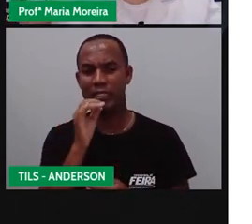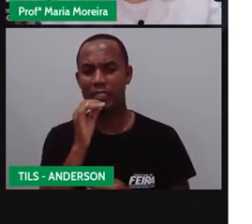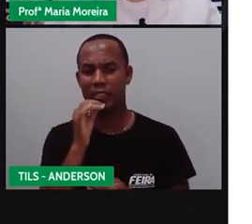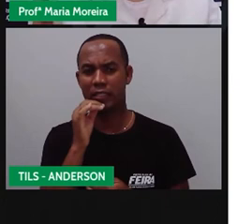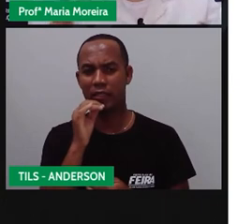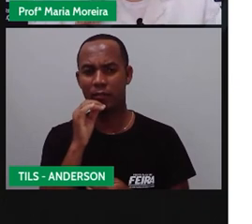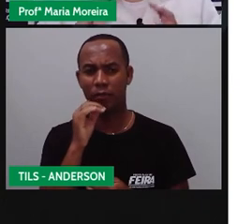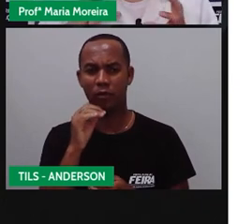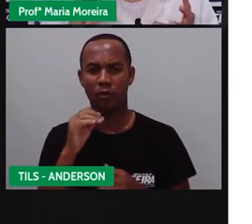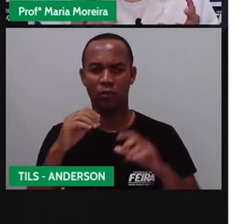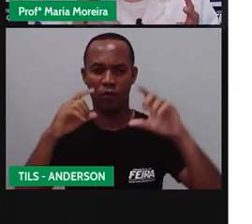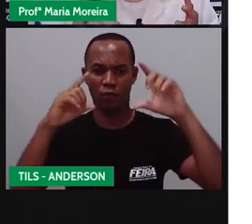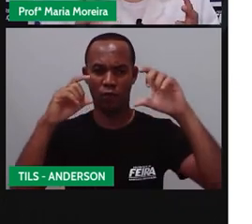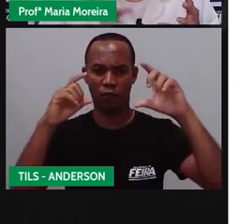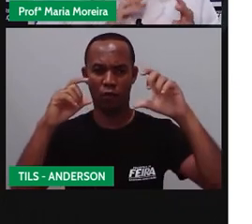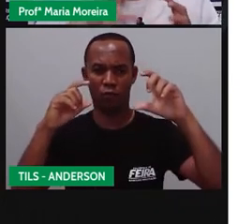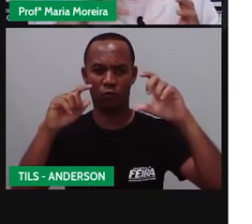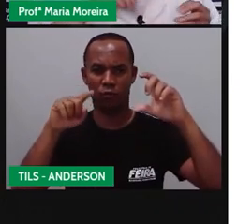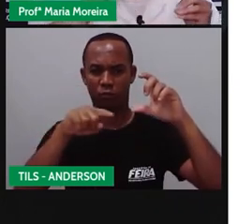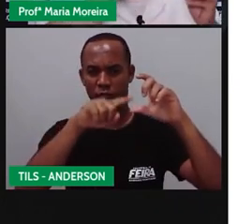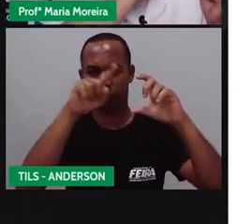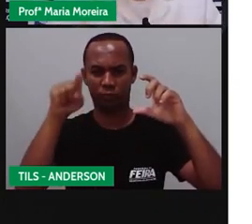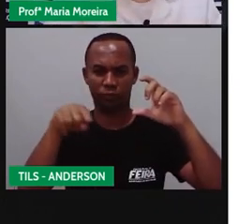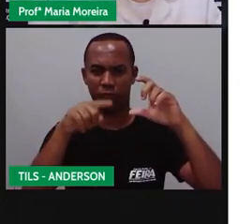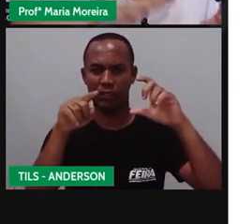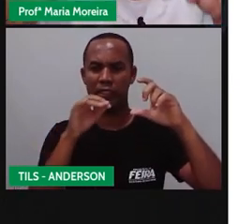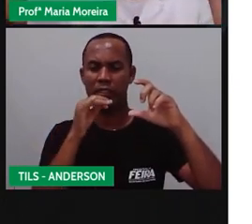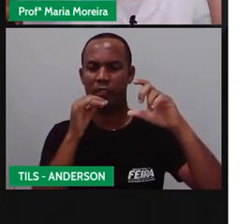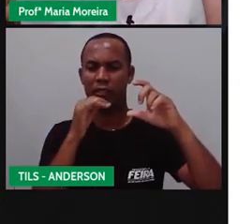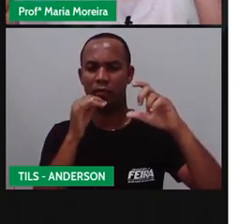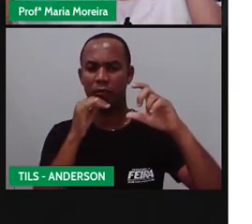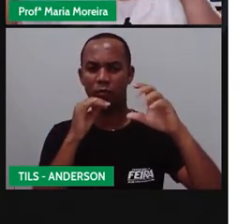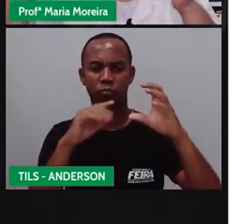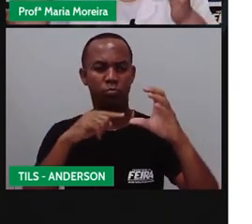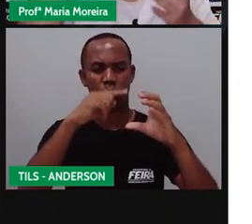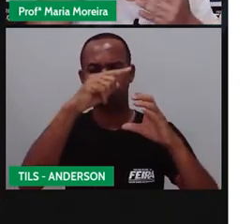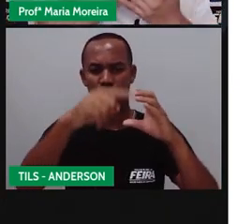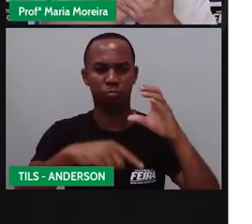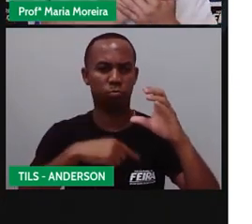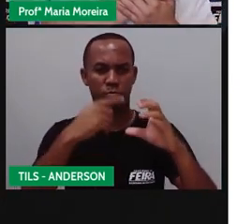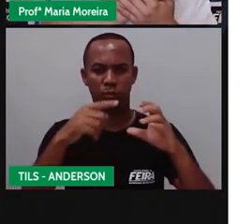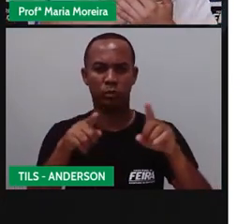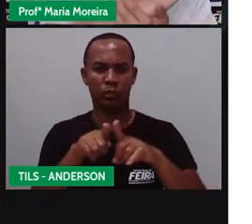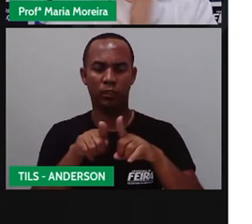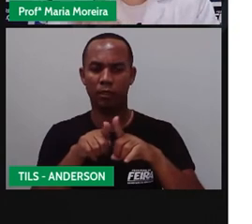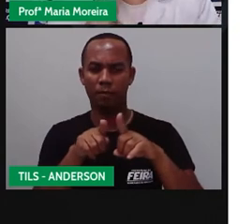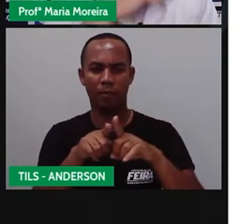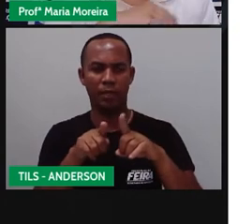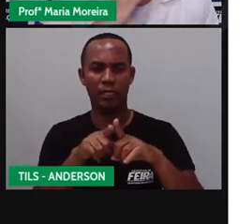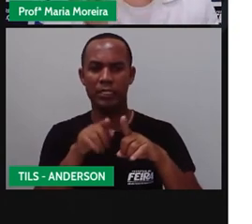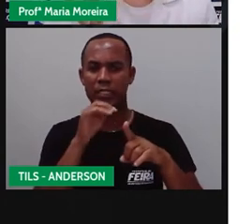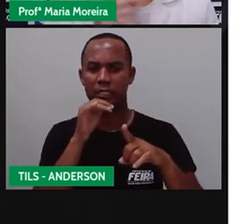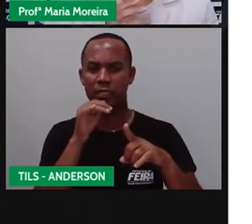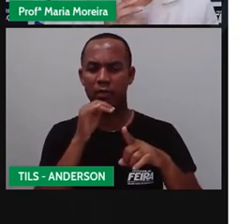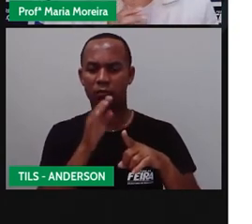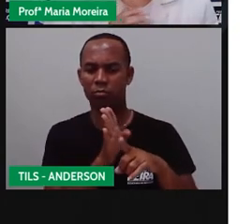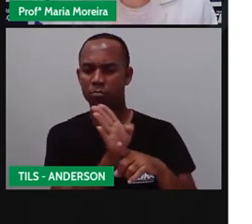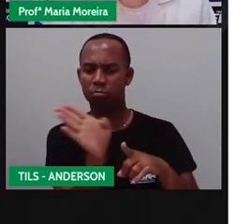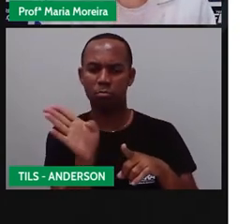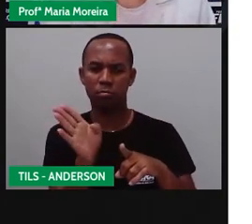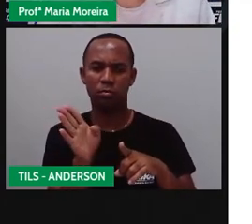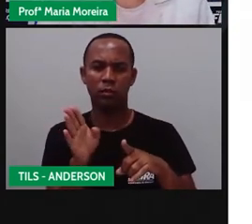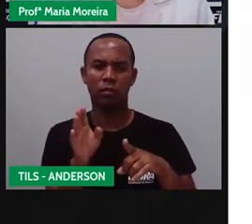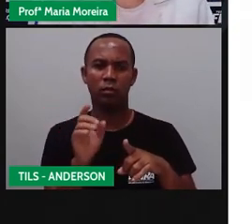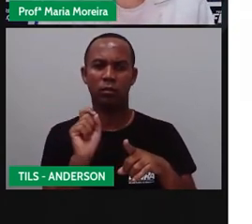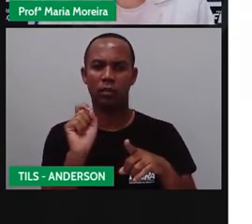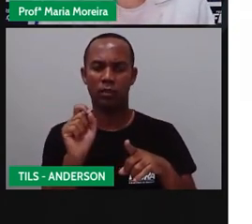placas de trânsito são universais. Você vai ver uma placa aqui, essa do não virar, as não verbais, mas